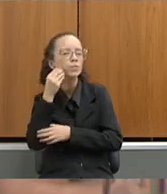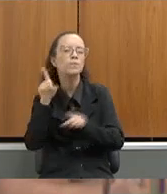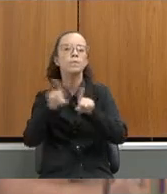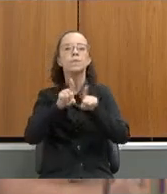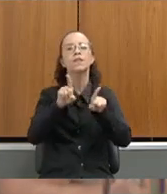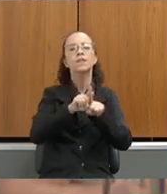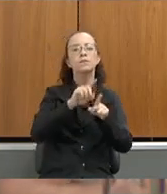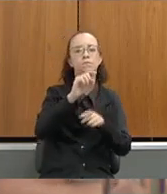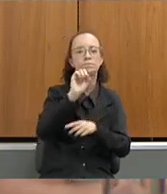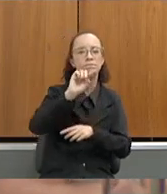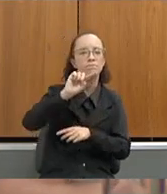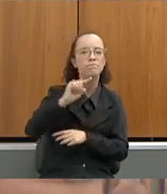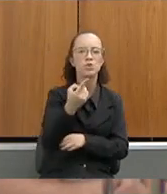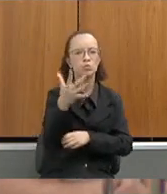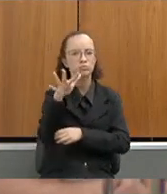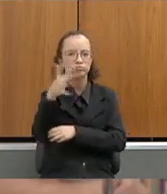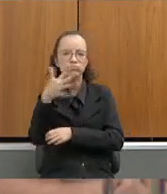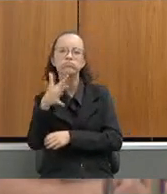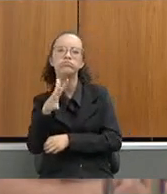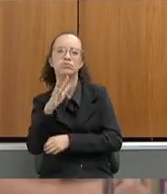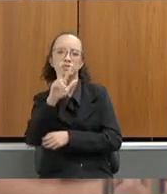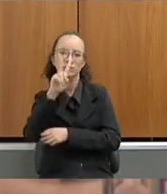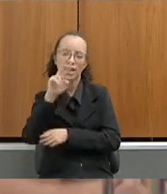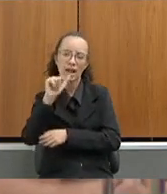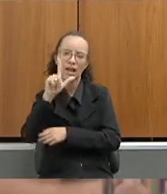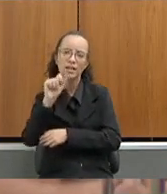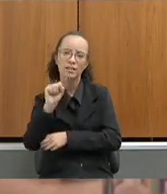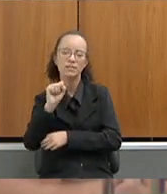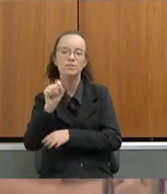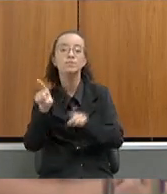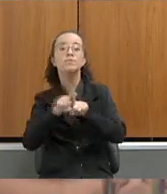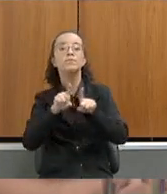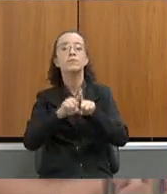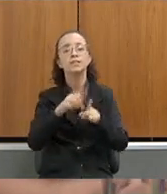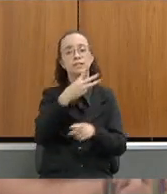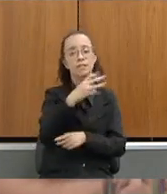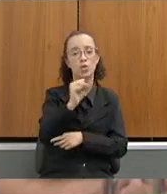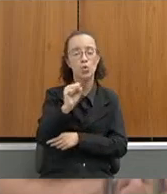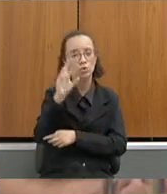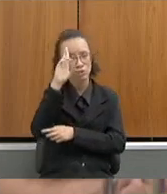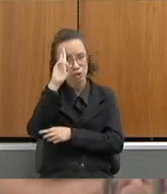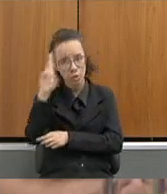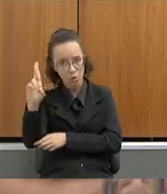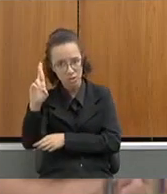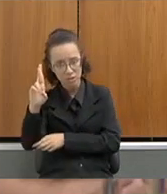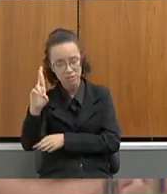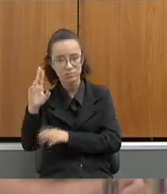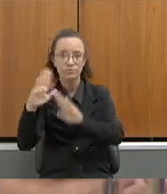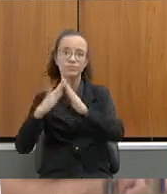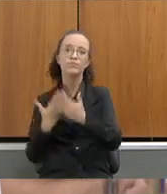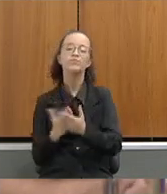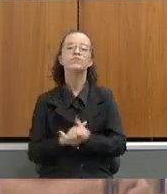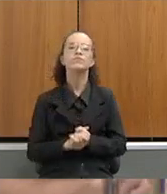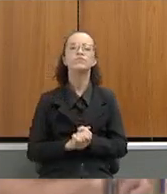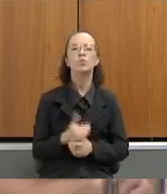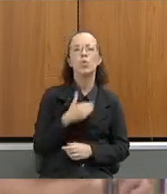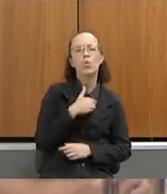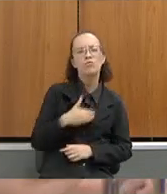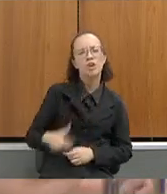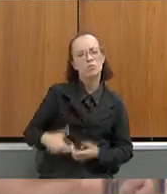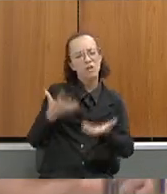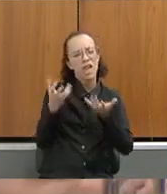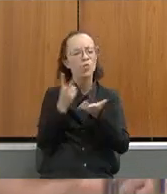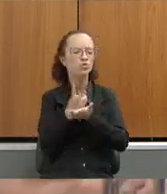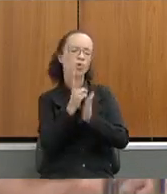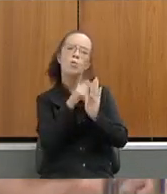.607 cargos de auxiliar de serviços e 38 diretores de escola. O governo pretende manter esse